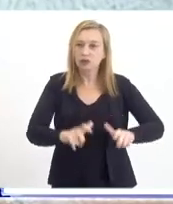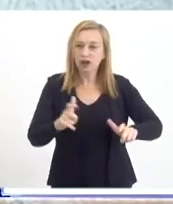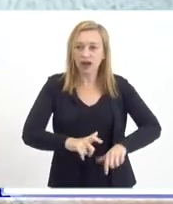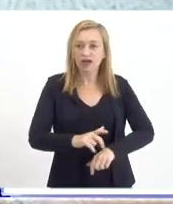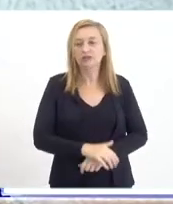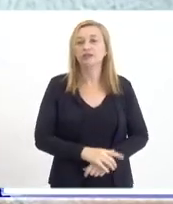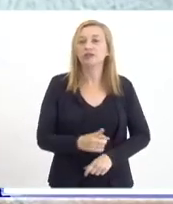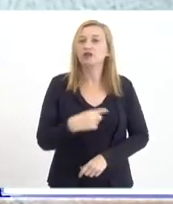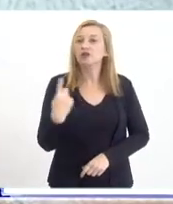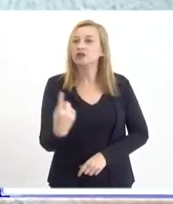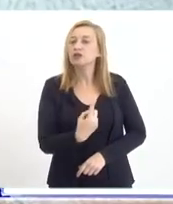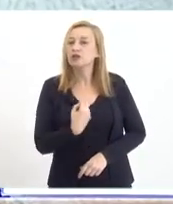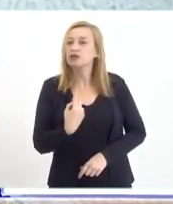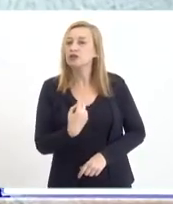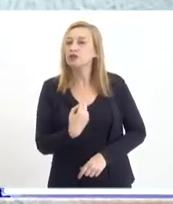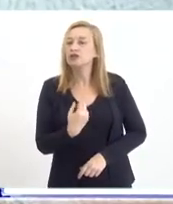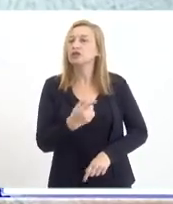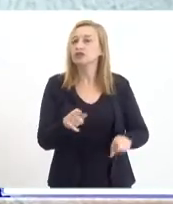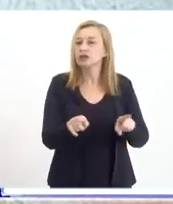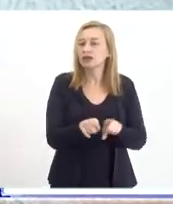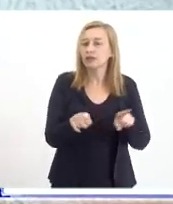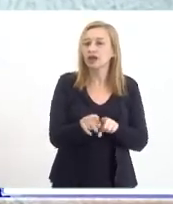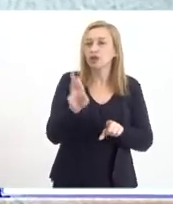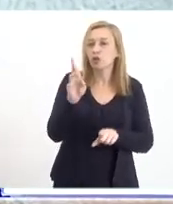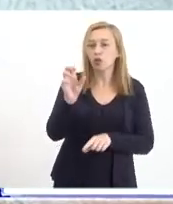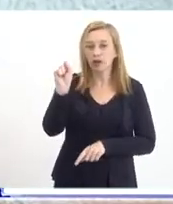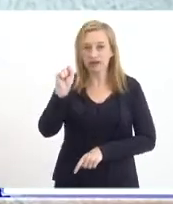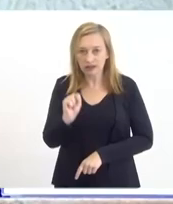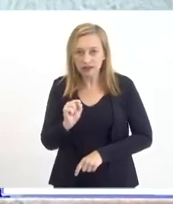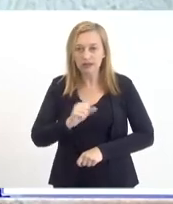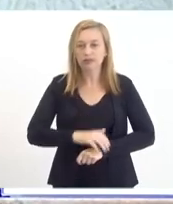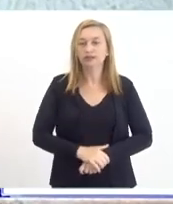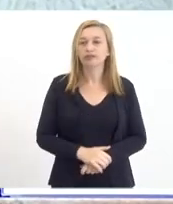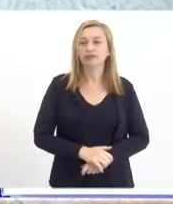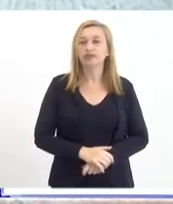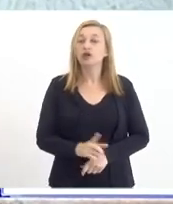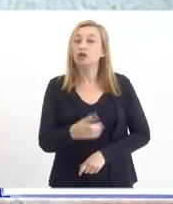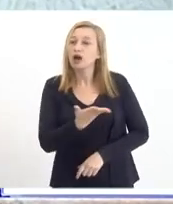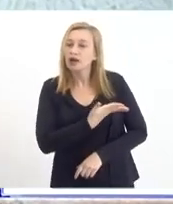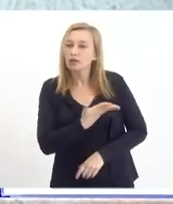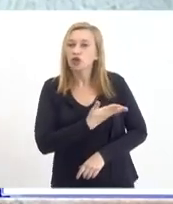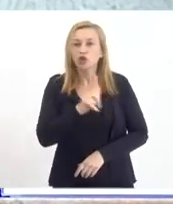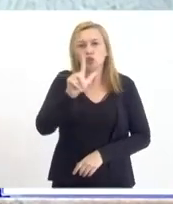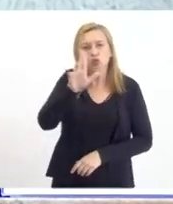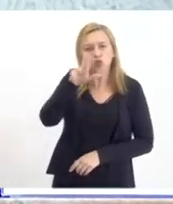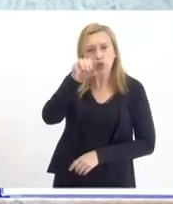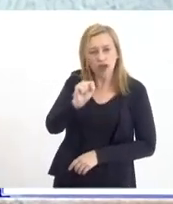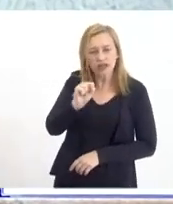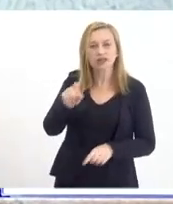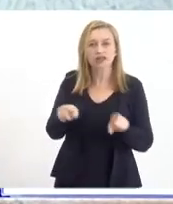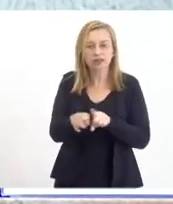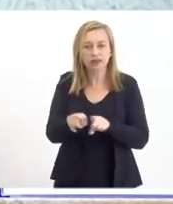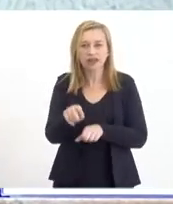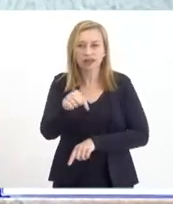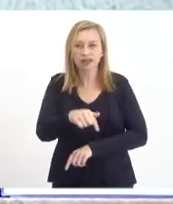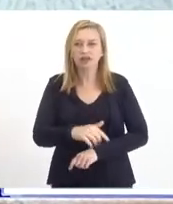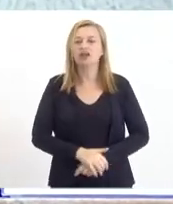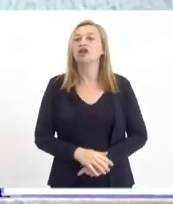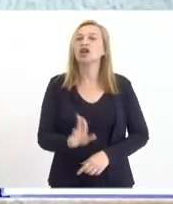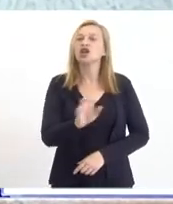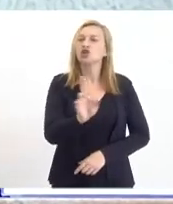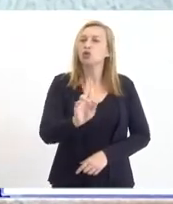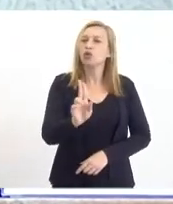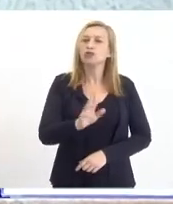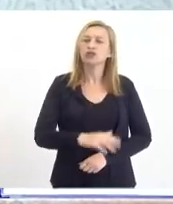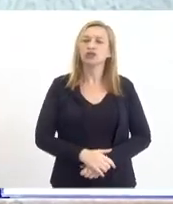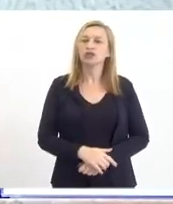nosso anfitrião também, Rubens Veira de Souza, nosso amigo Lucas, também presente. Em nome do